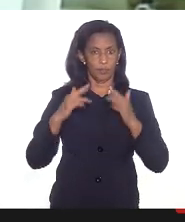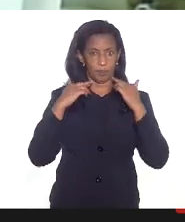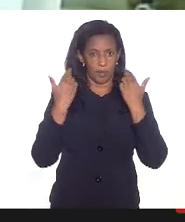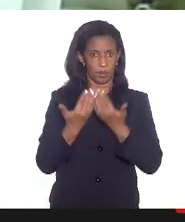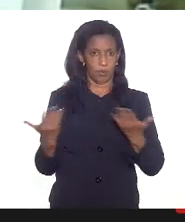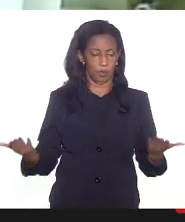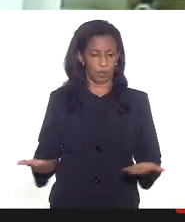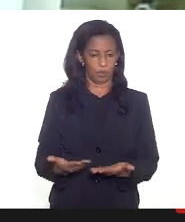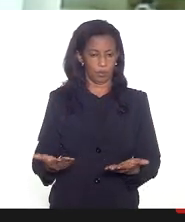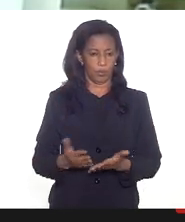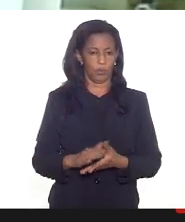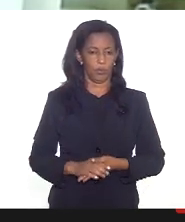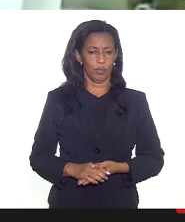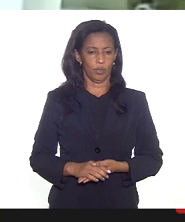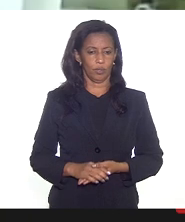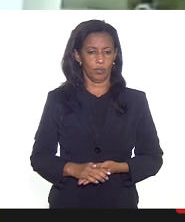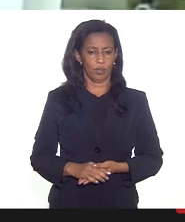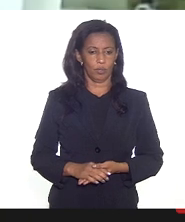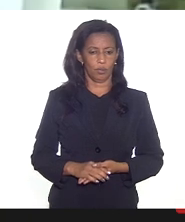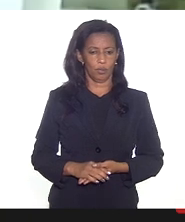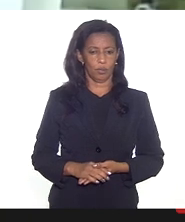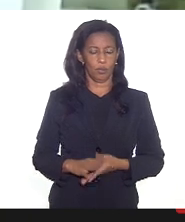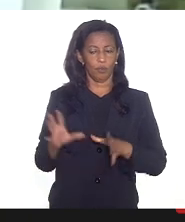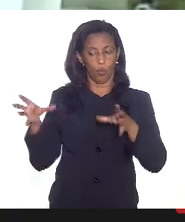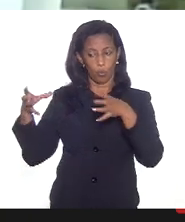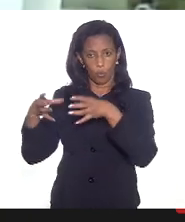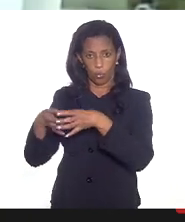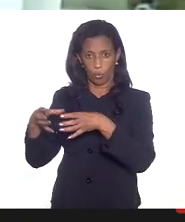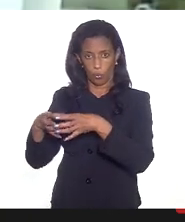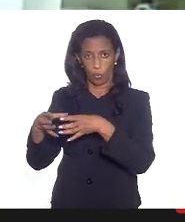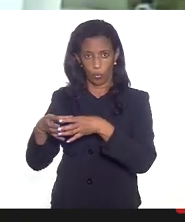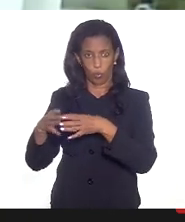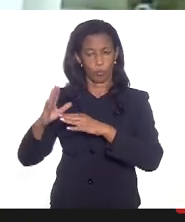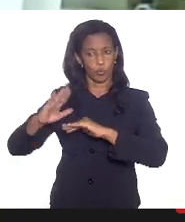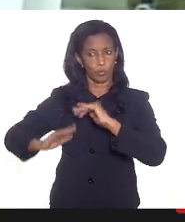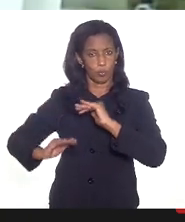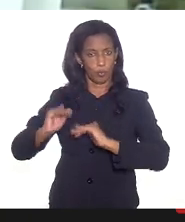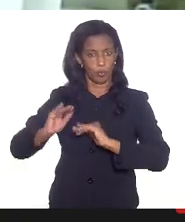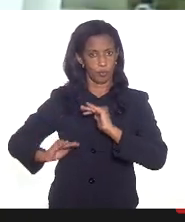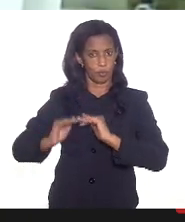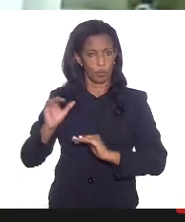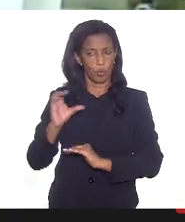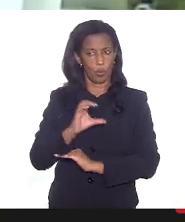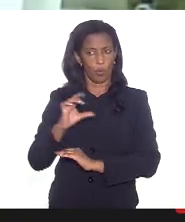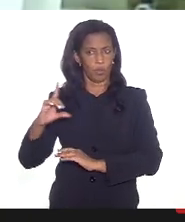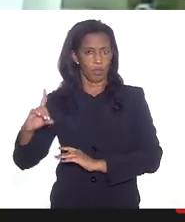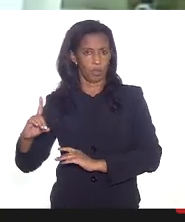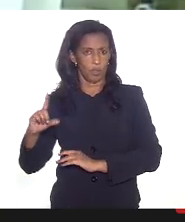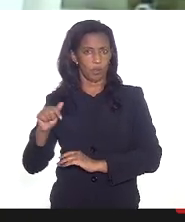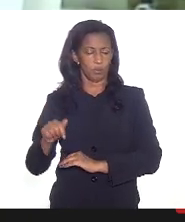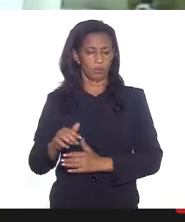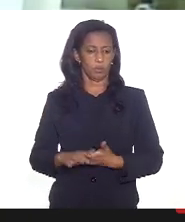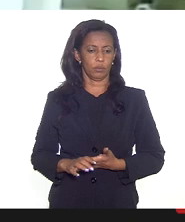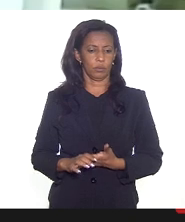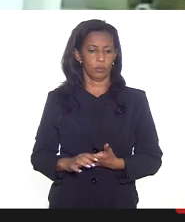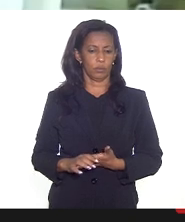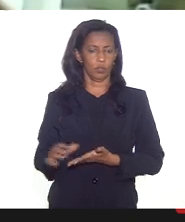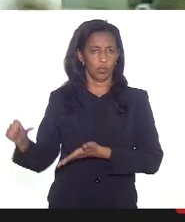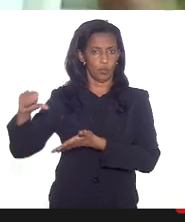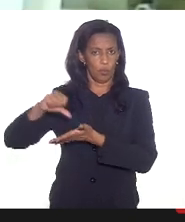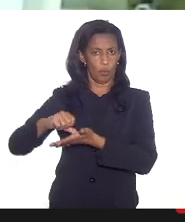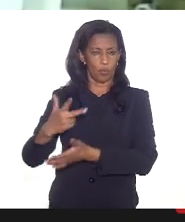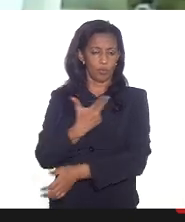hoje foi consultado um grupo de profissionais coordenadores de polos de